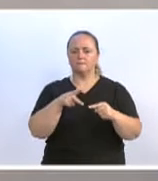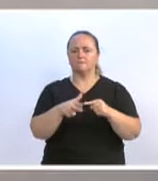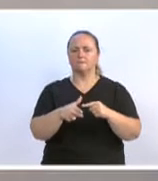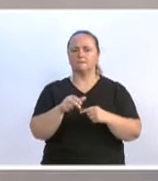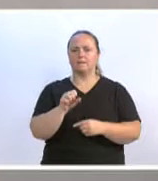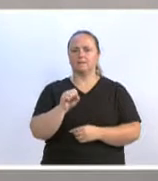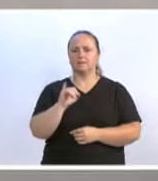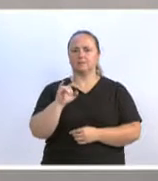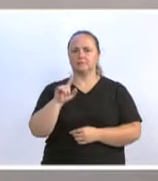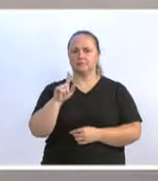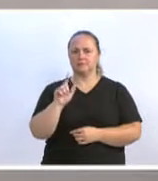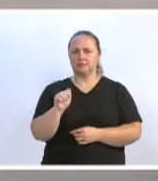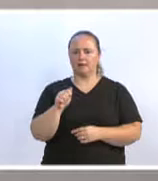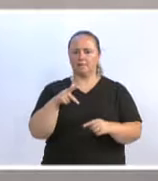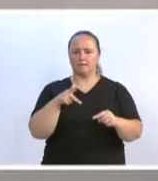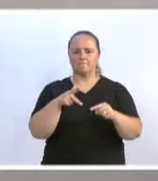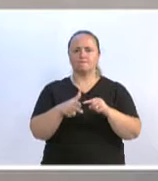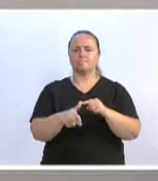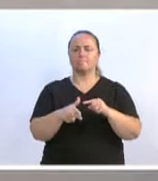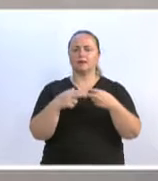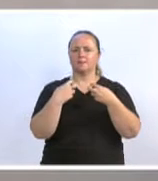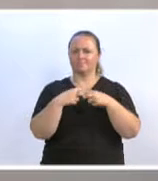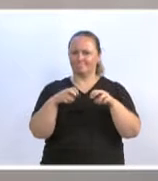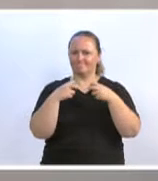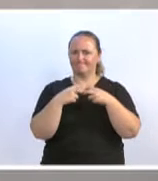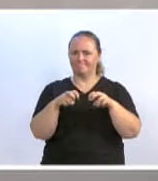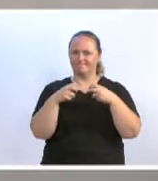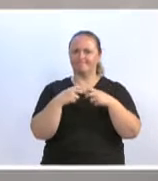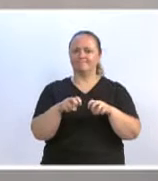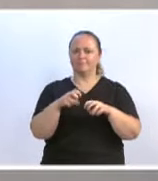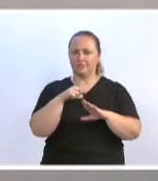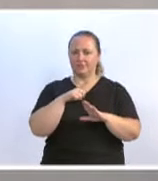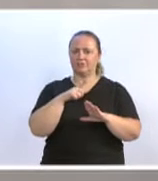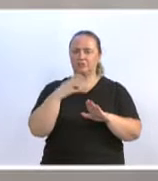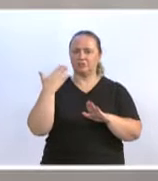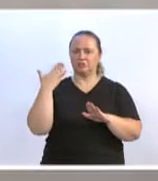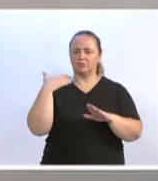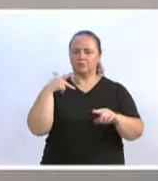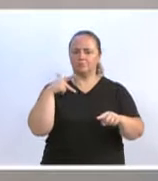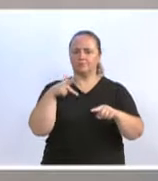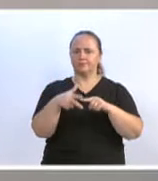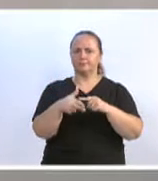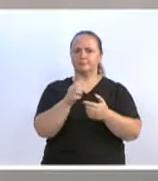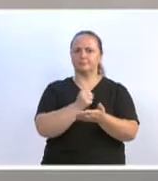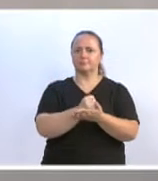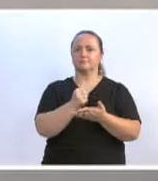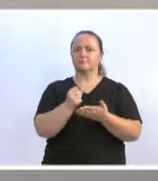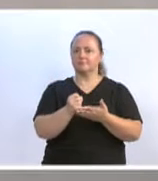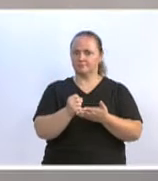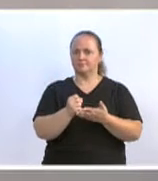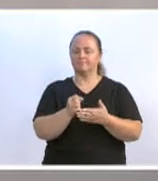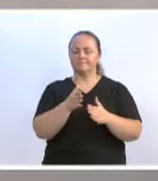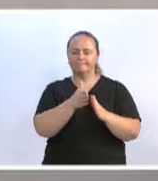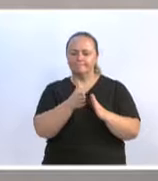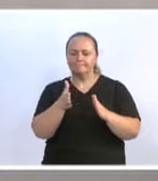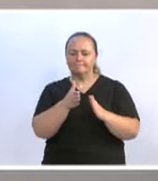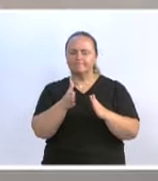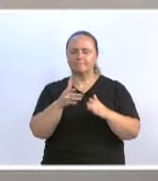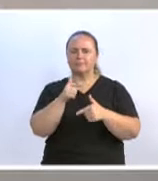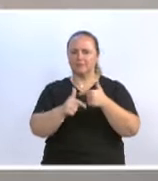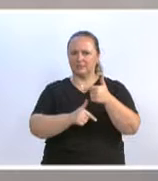consórcio que fazia a gestão do transporte público municipal na nossa cidade, e que, na sua gestão,